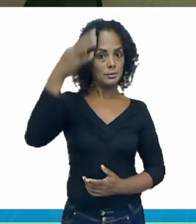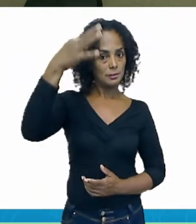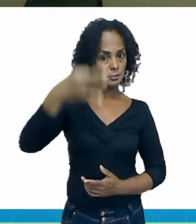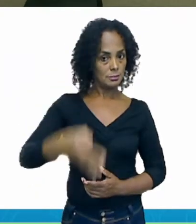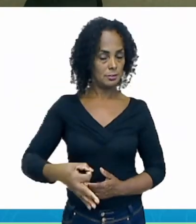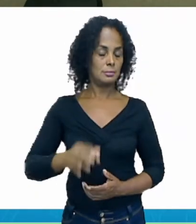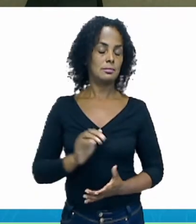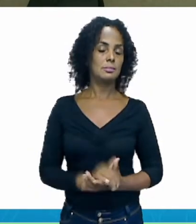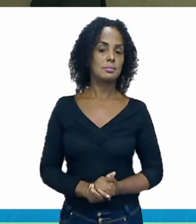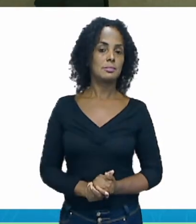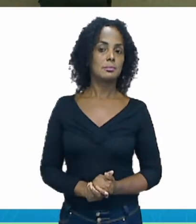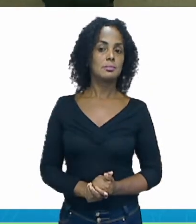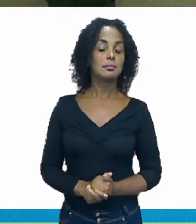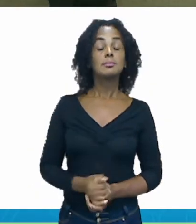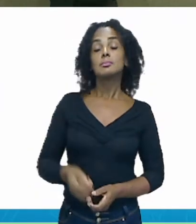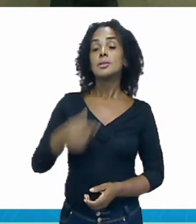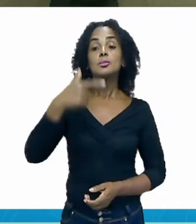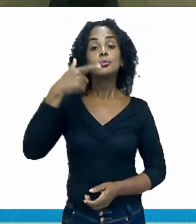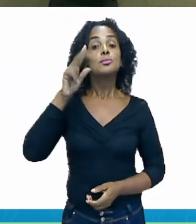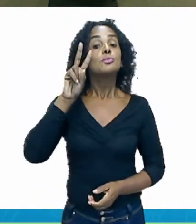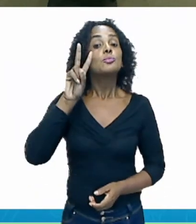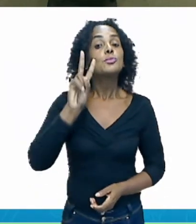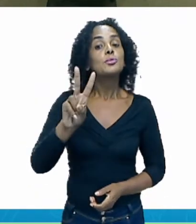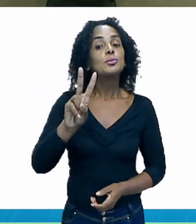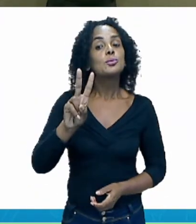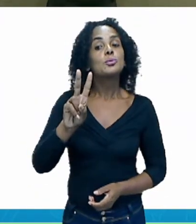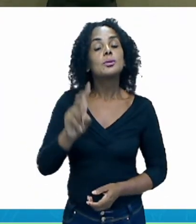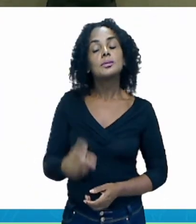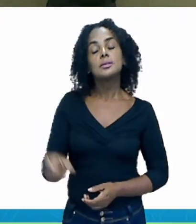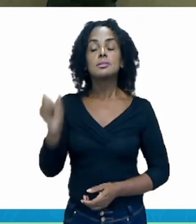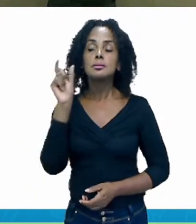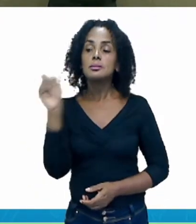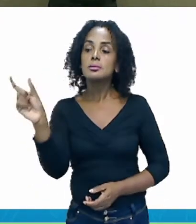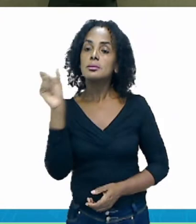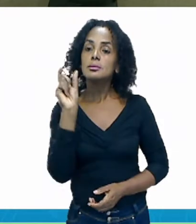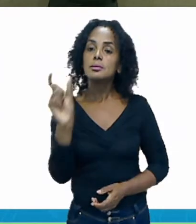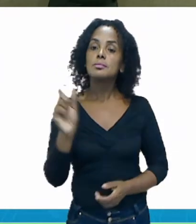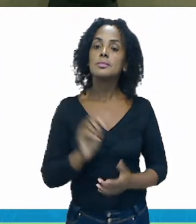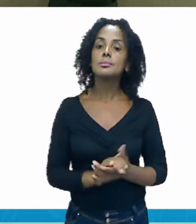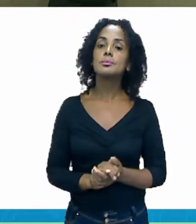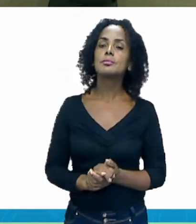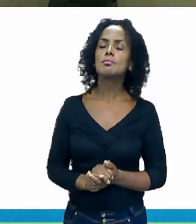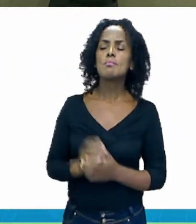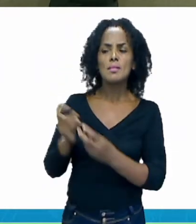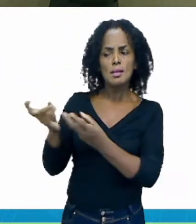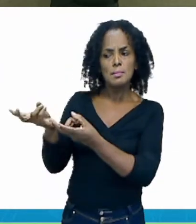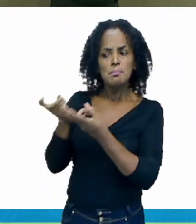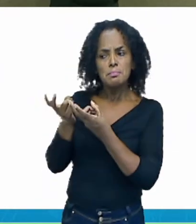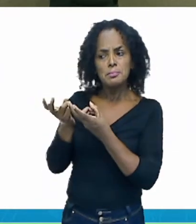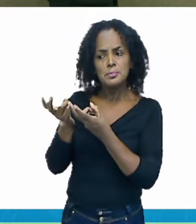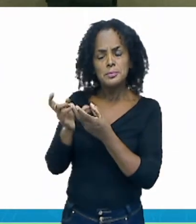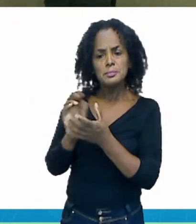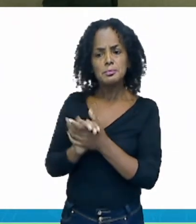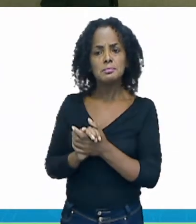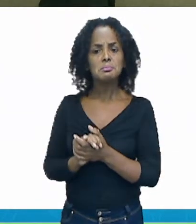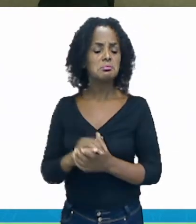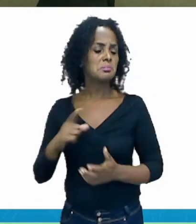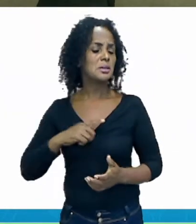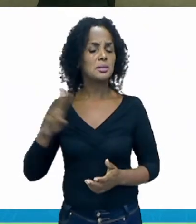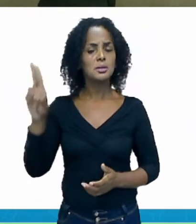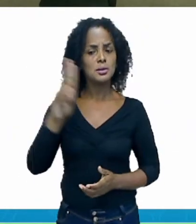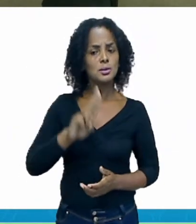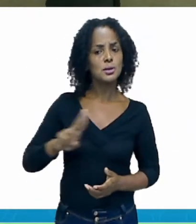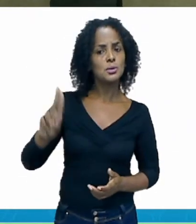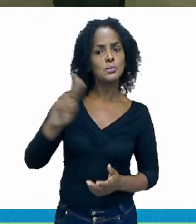Certo. Duas sílabas. Repare como é feita essa separação. Tem gente que usa batendo